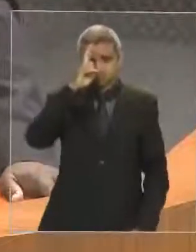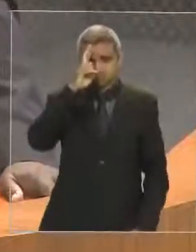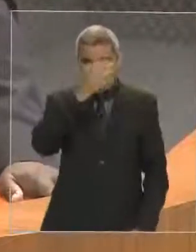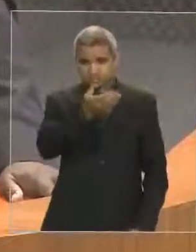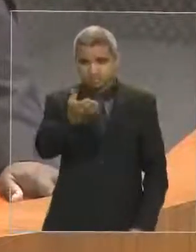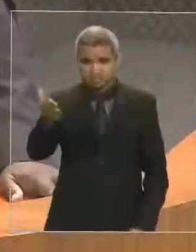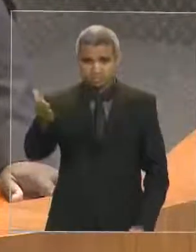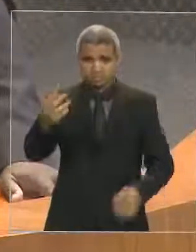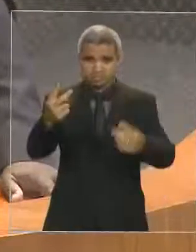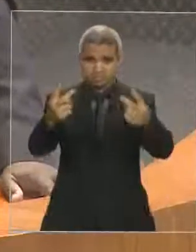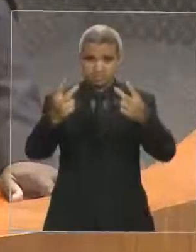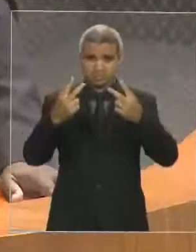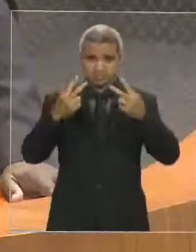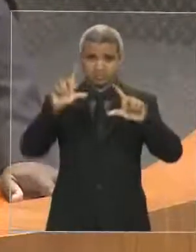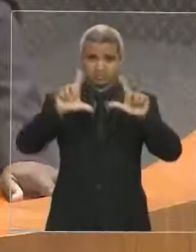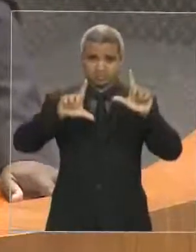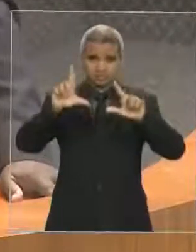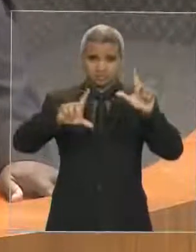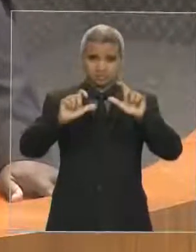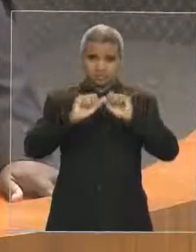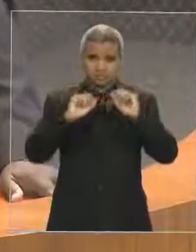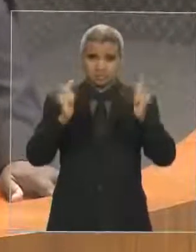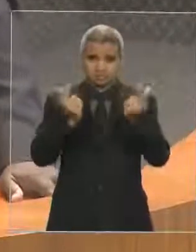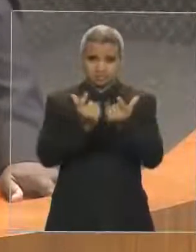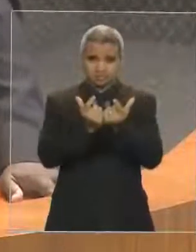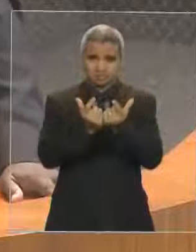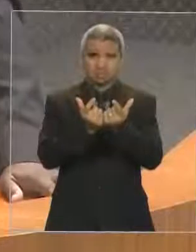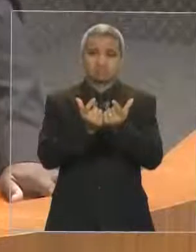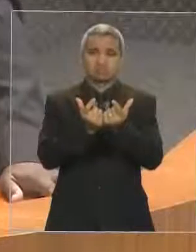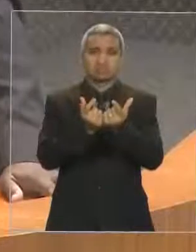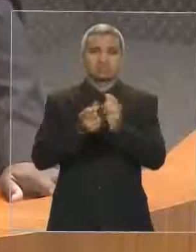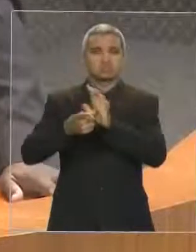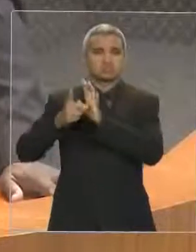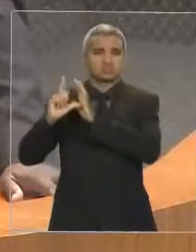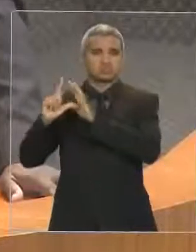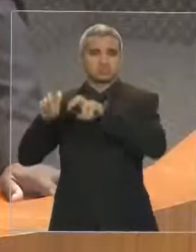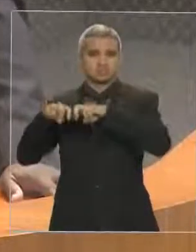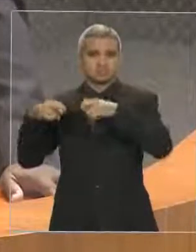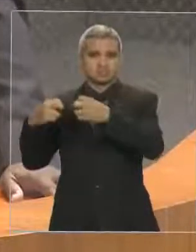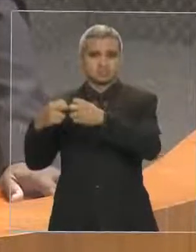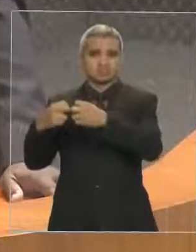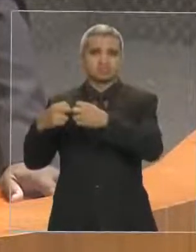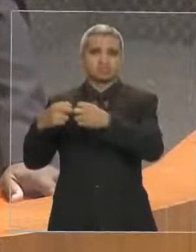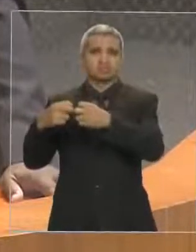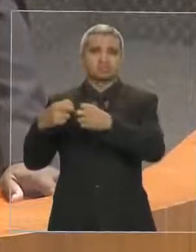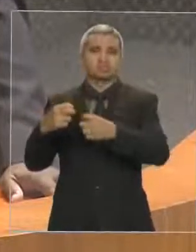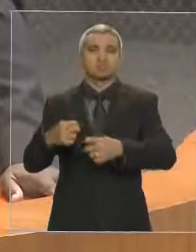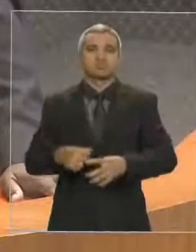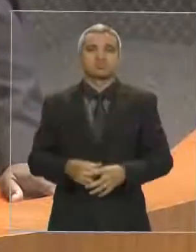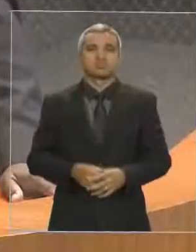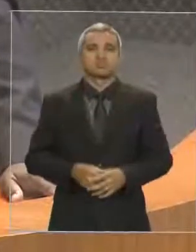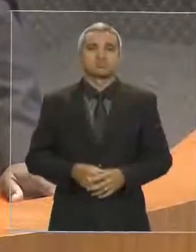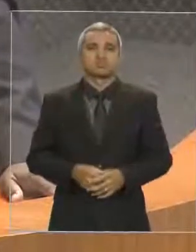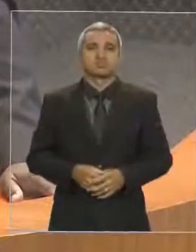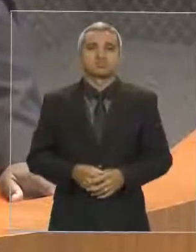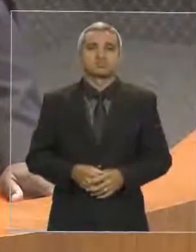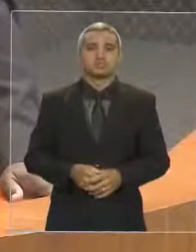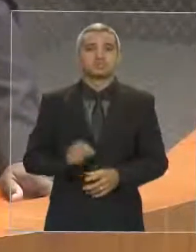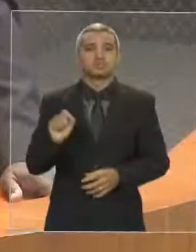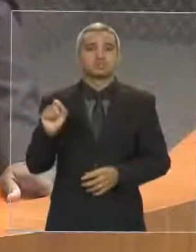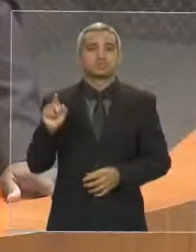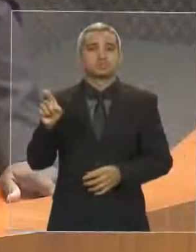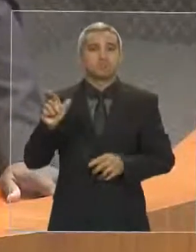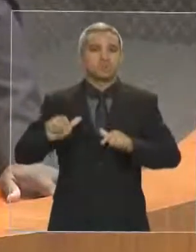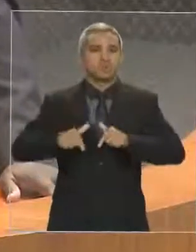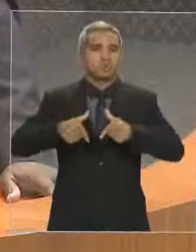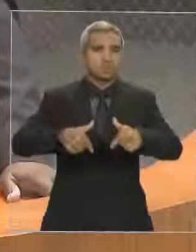Assembleia, que eu já falava isso ainda há pouco na sala de comissões, que esta luta dos excedentes e hoje